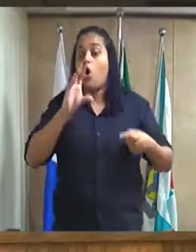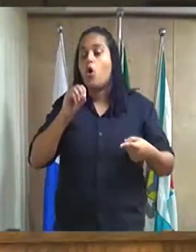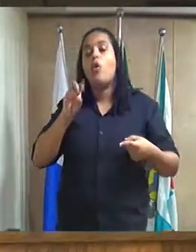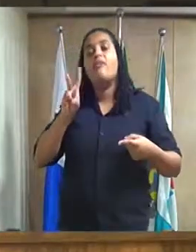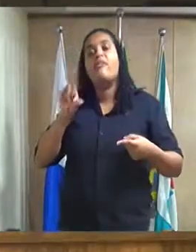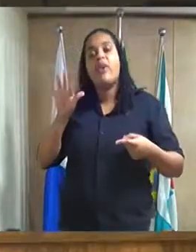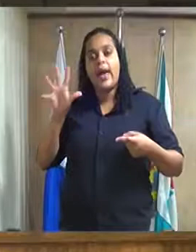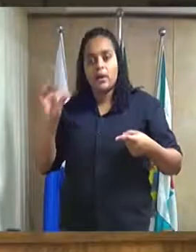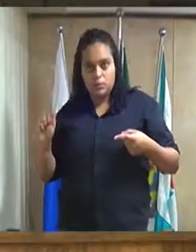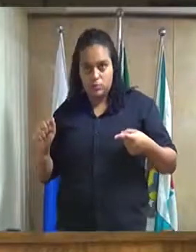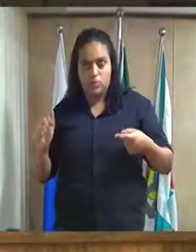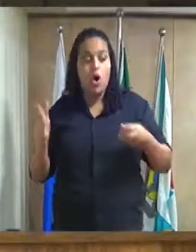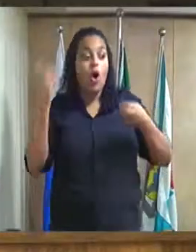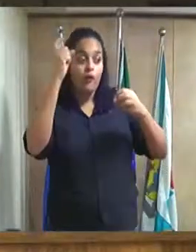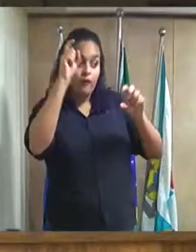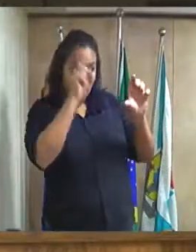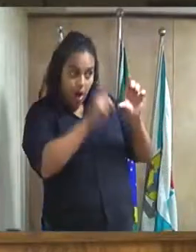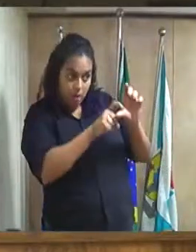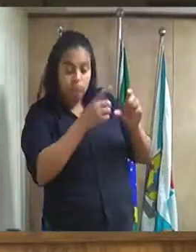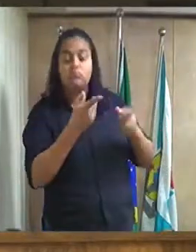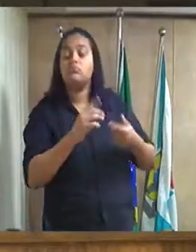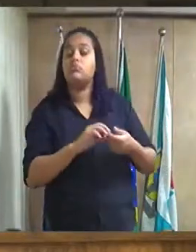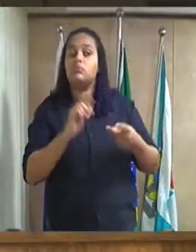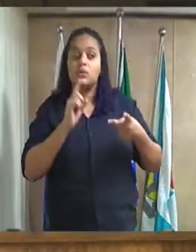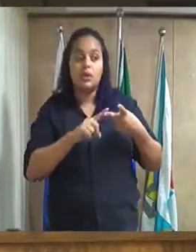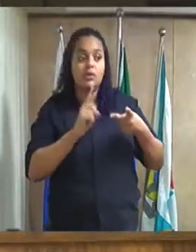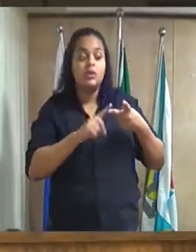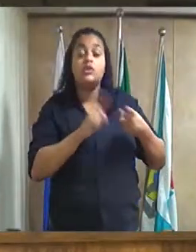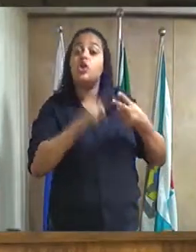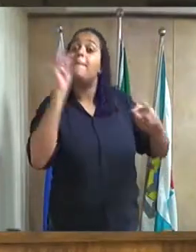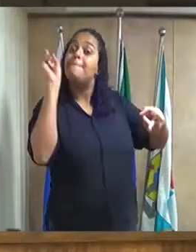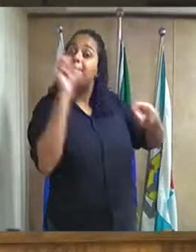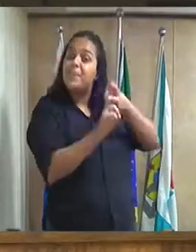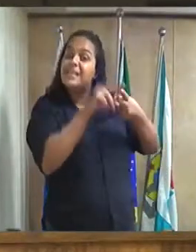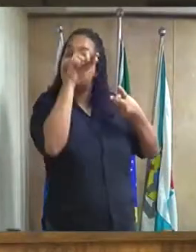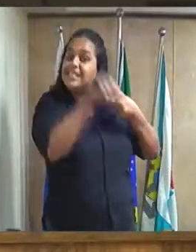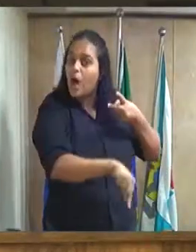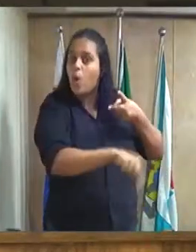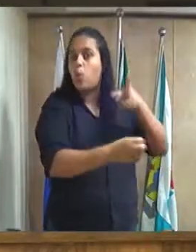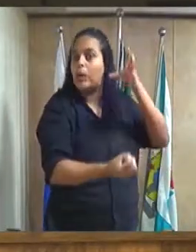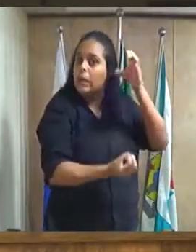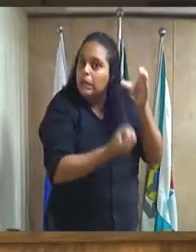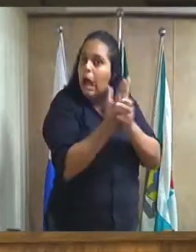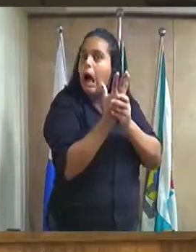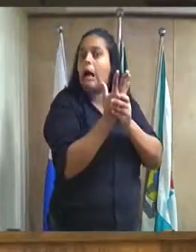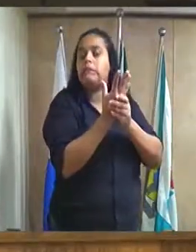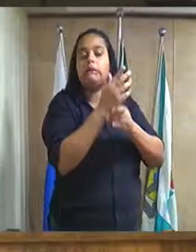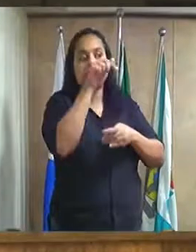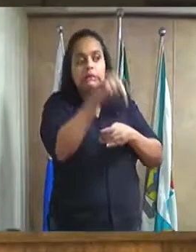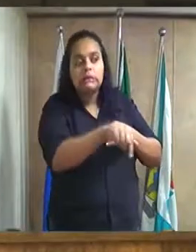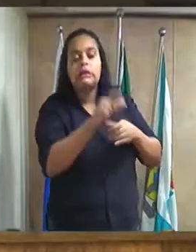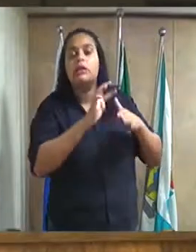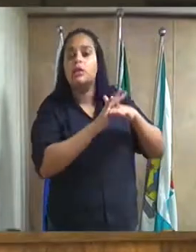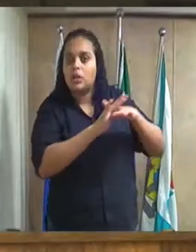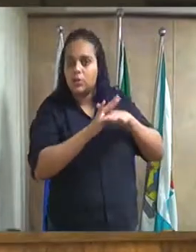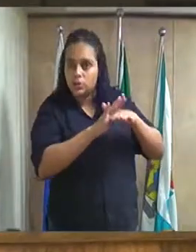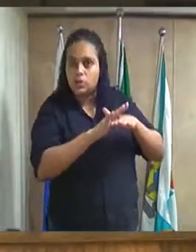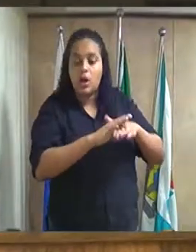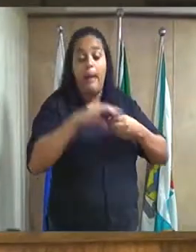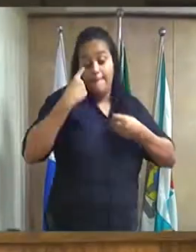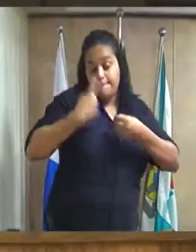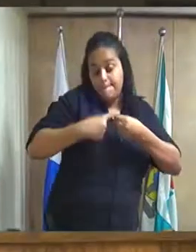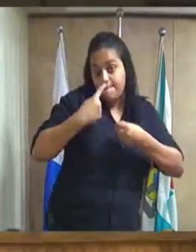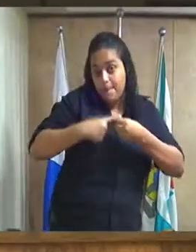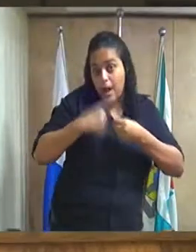referentes à instalação de presídios e ou similares no município de